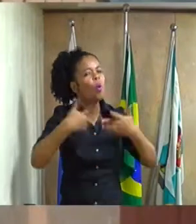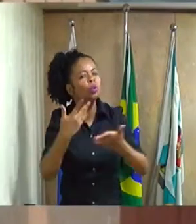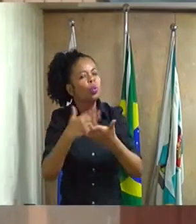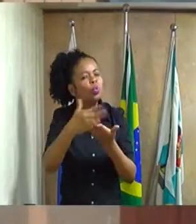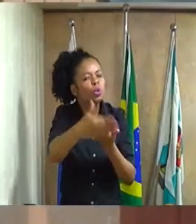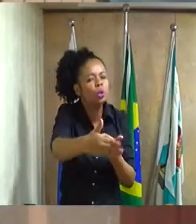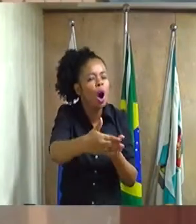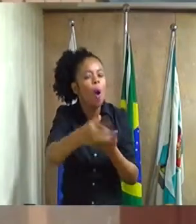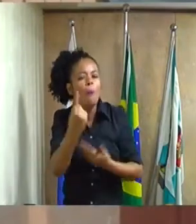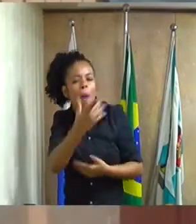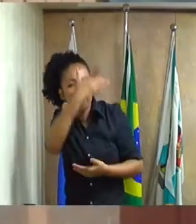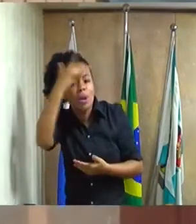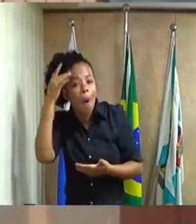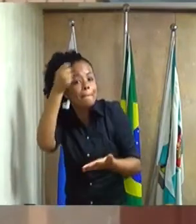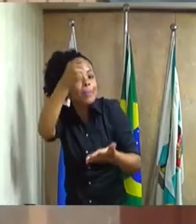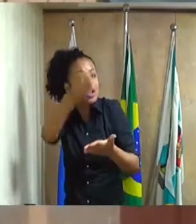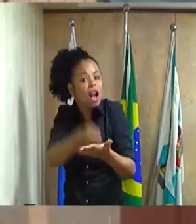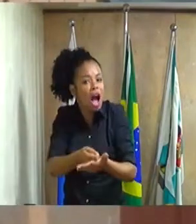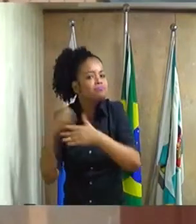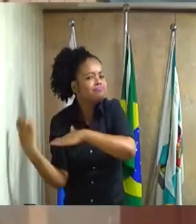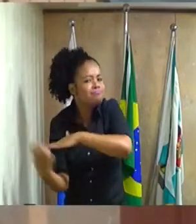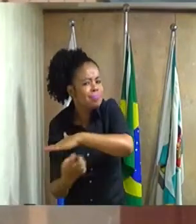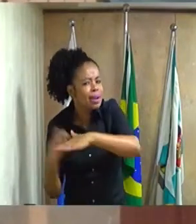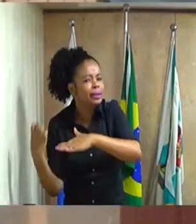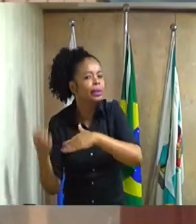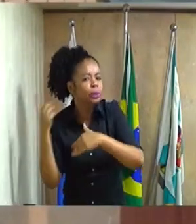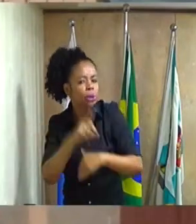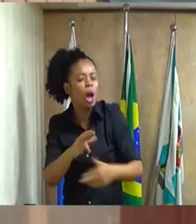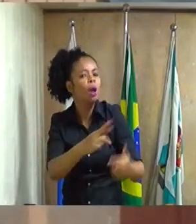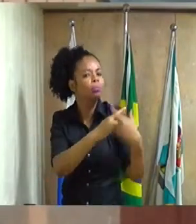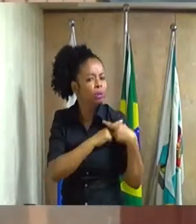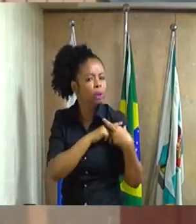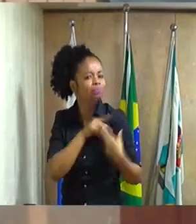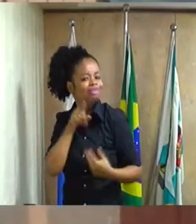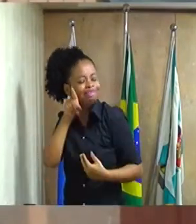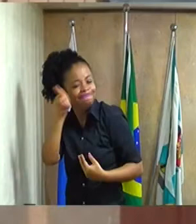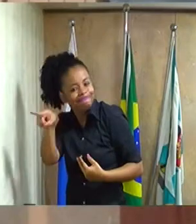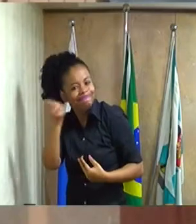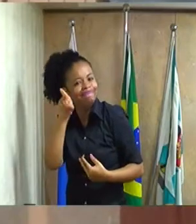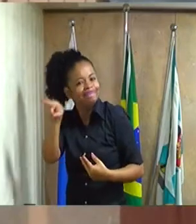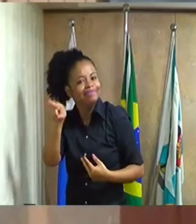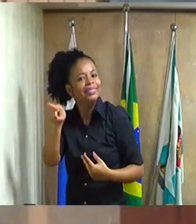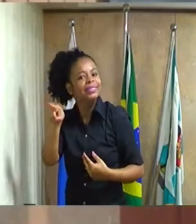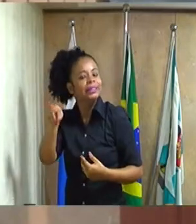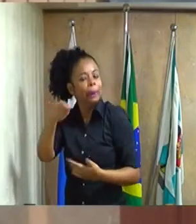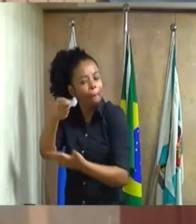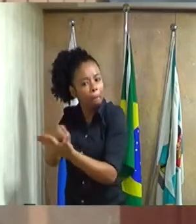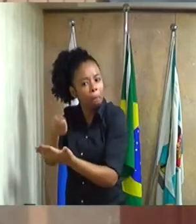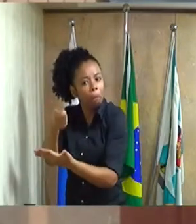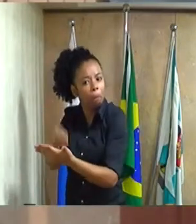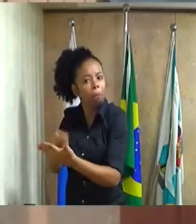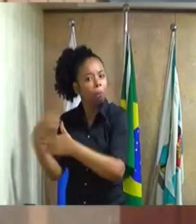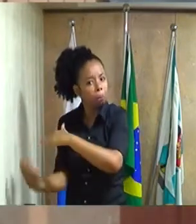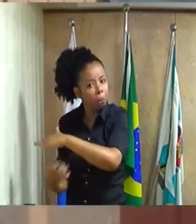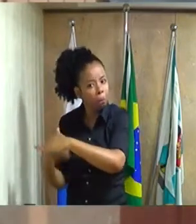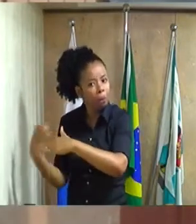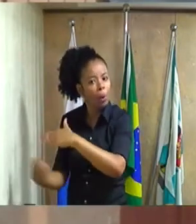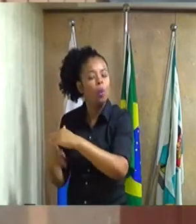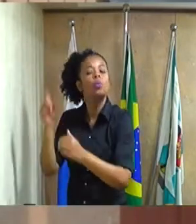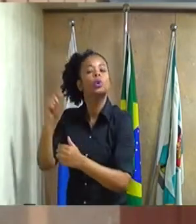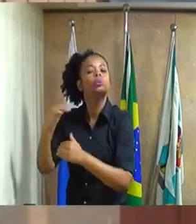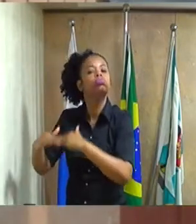alguém pagasse e era responsabilidade daqueles que estivessem pagando o